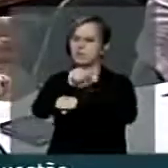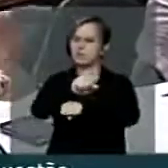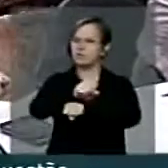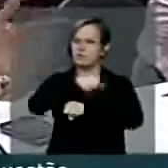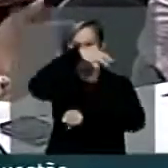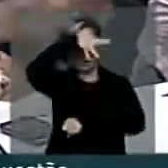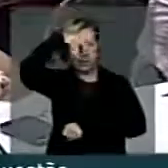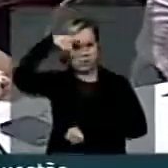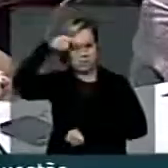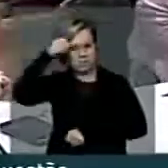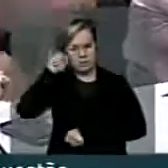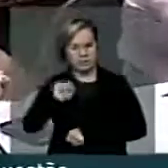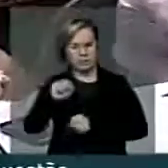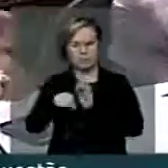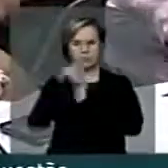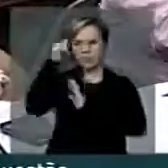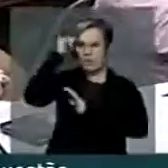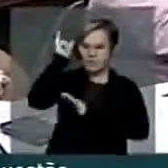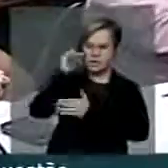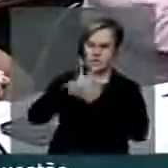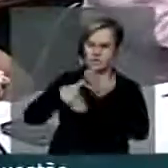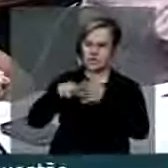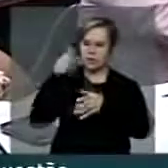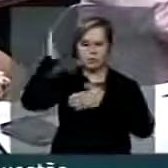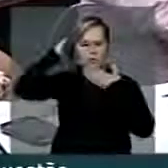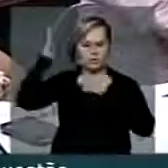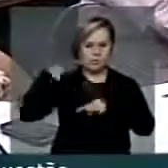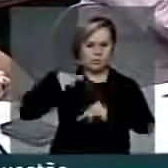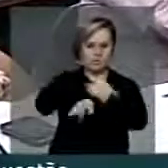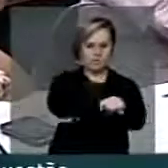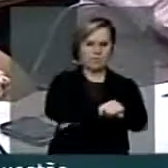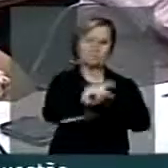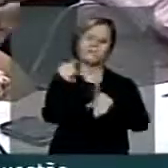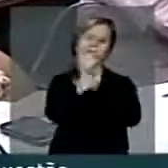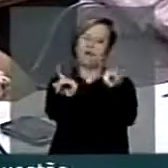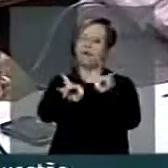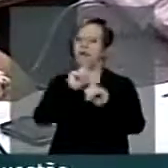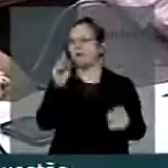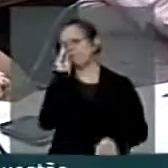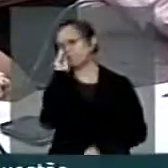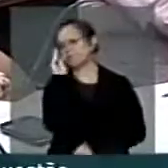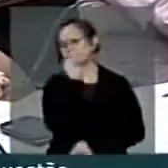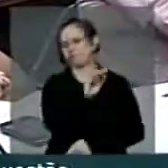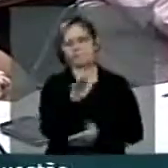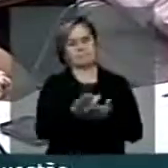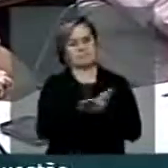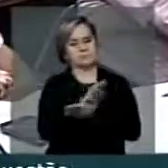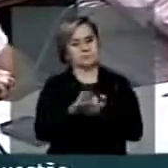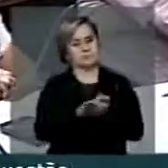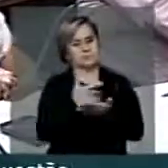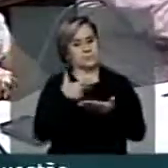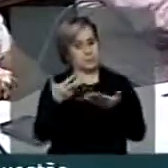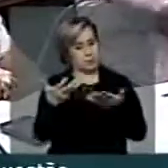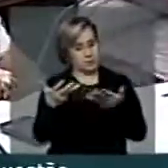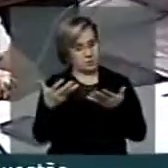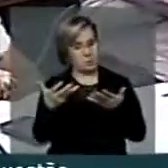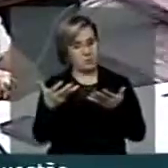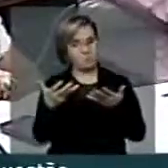Grosso do Sul, as fazendas estão sendo invadidas, é um discurso que não merece credibilidade. Portanto, eu gostaria